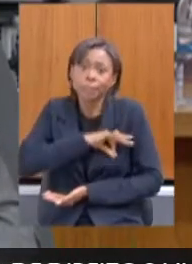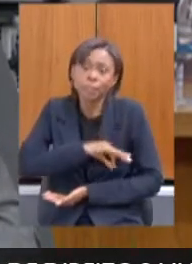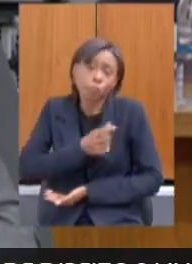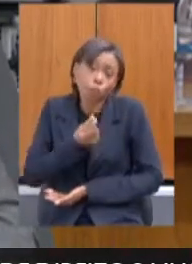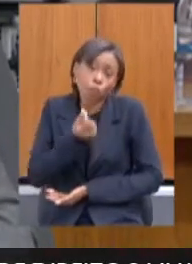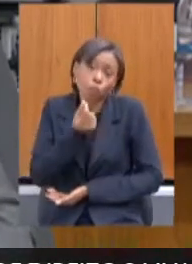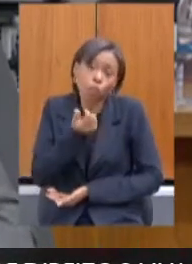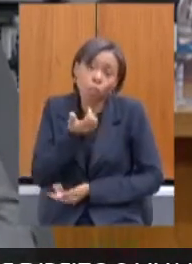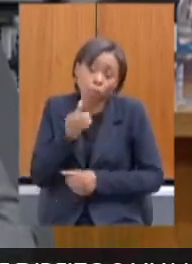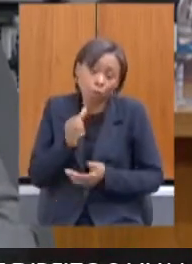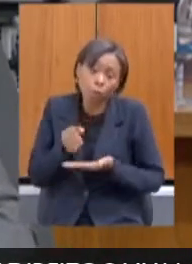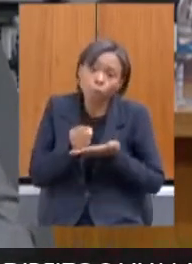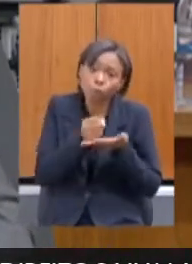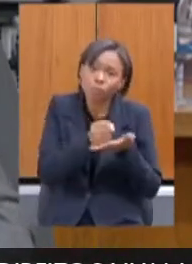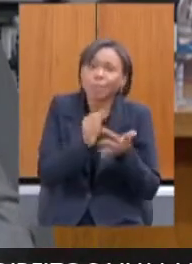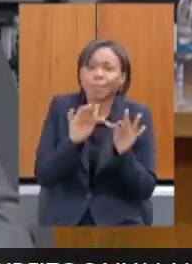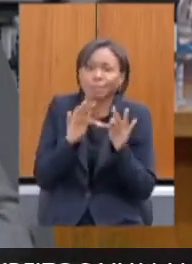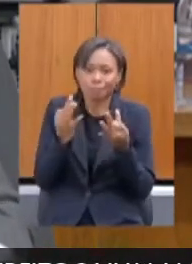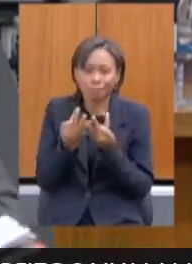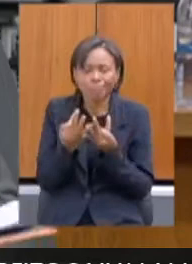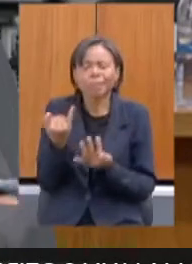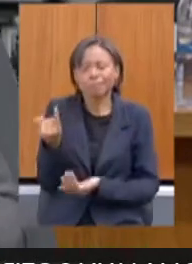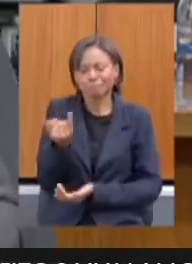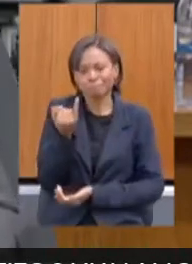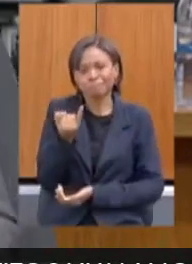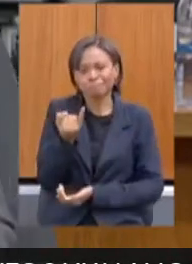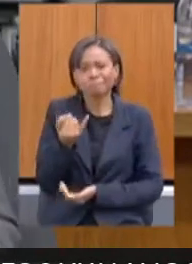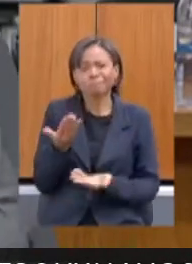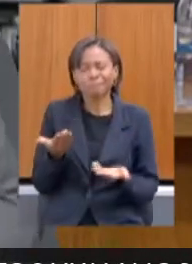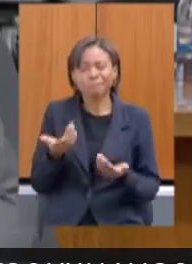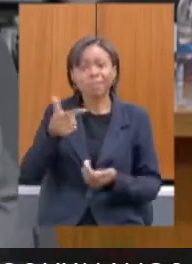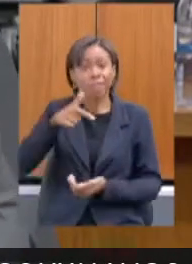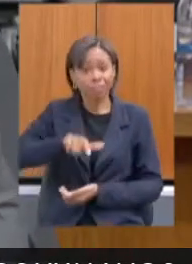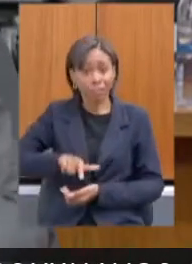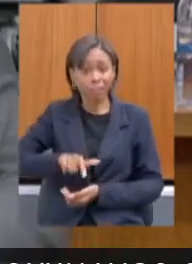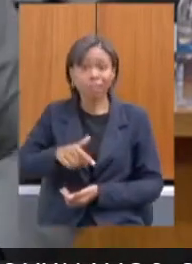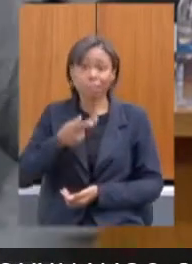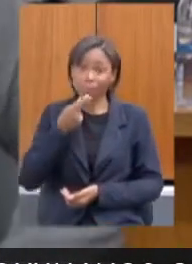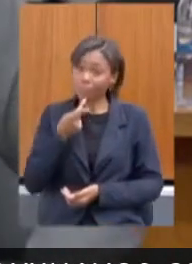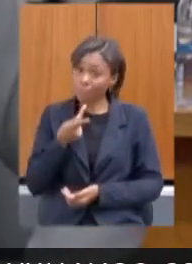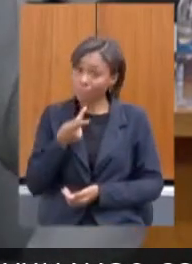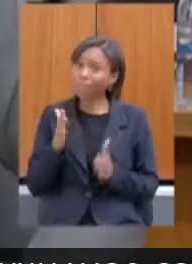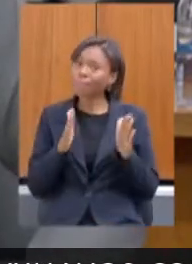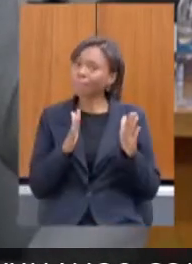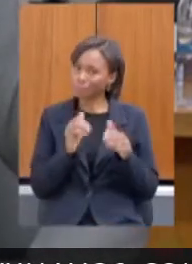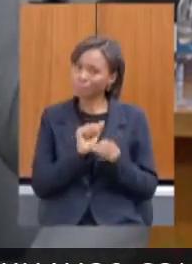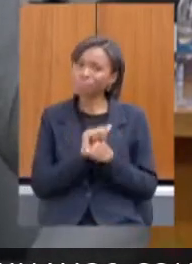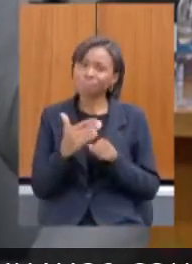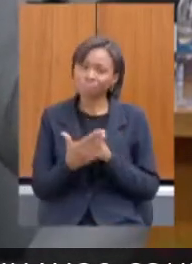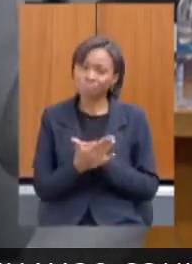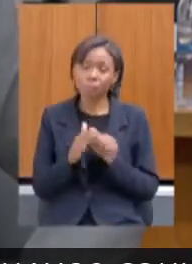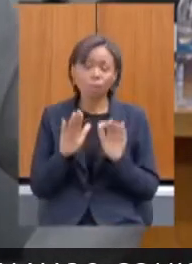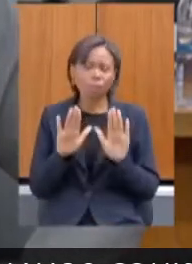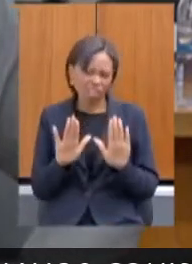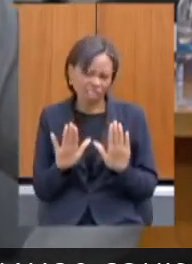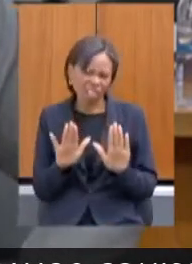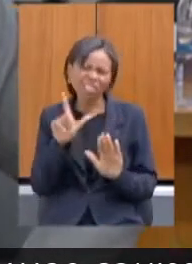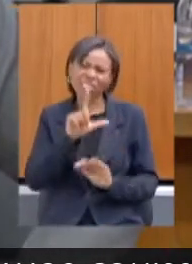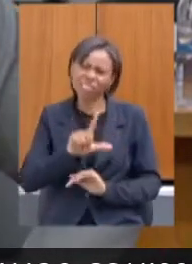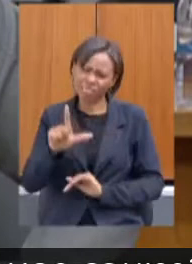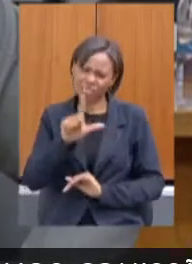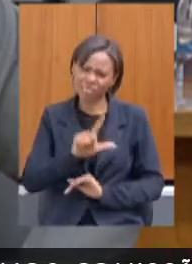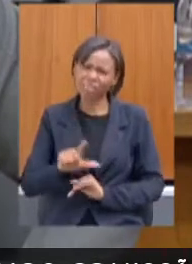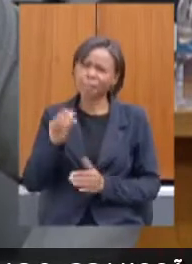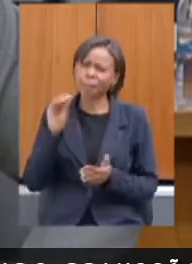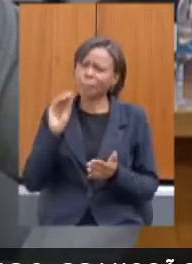sustentar suas famílias, então, isso é importantíssimo. E, mais uma vez, mesmo num período de pandemia. É claro que, assim, a gente ainda tem uma série de